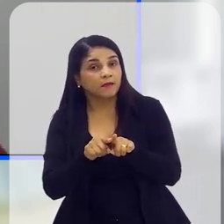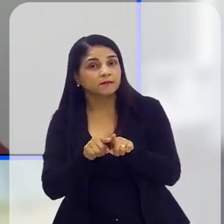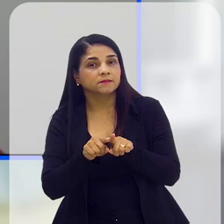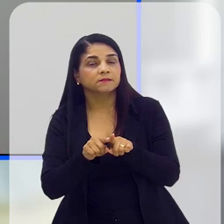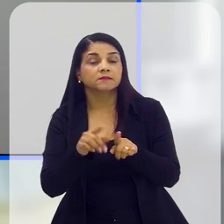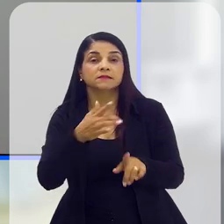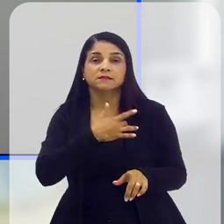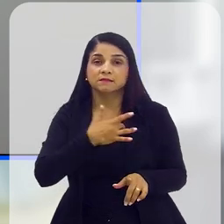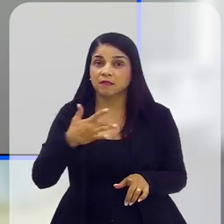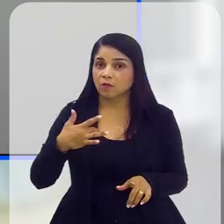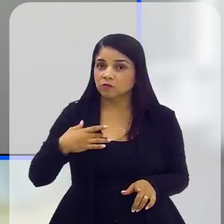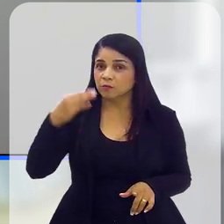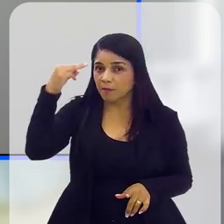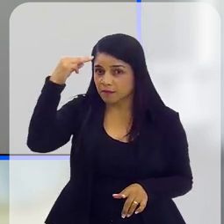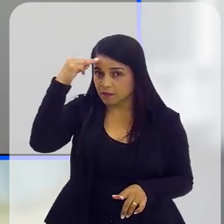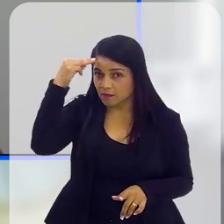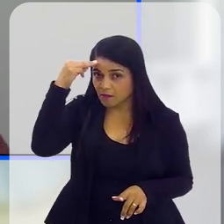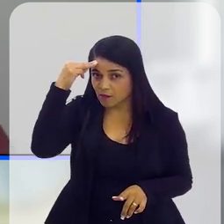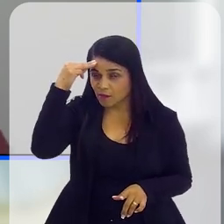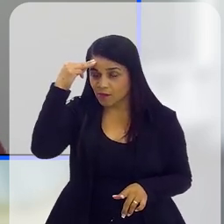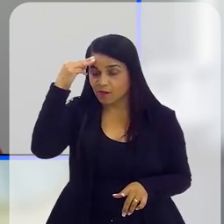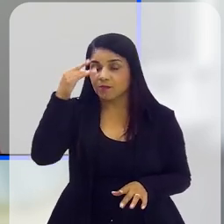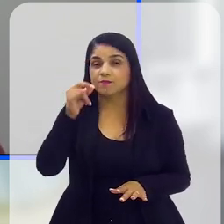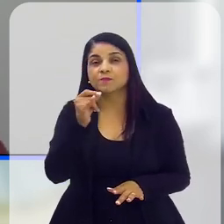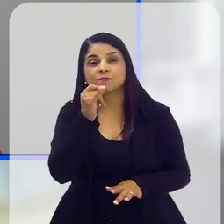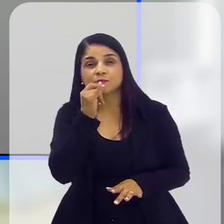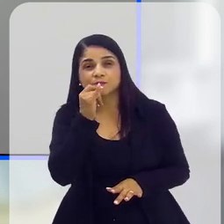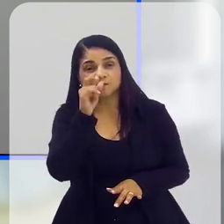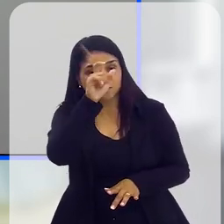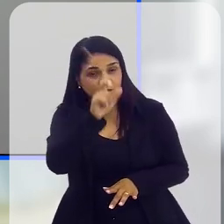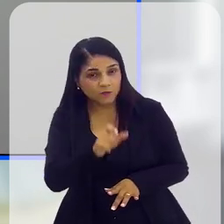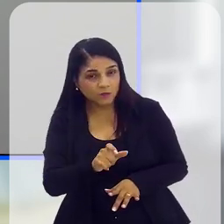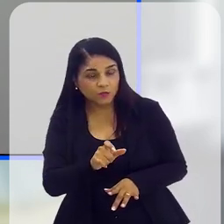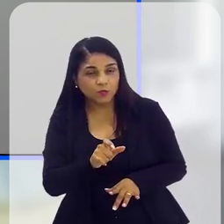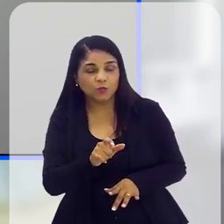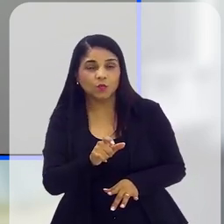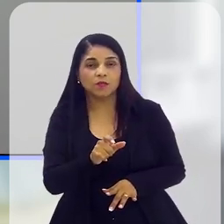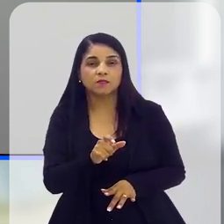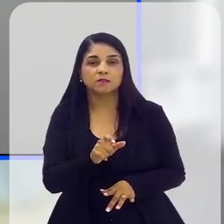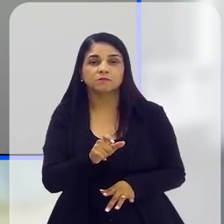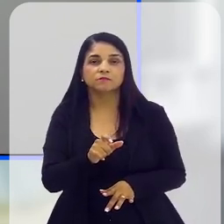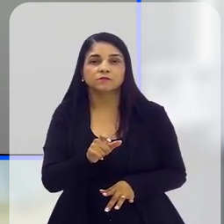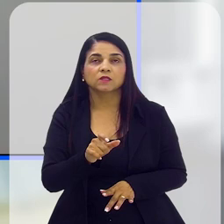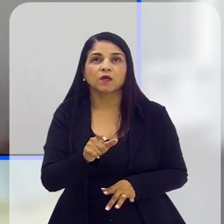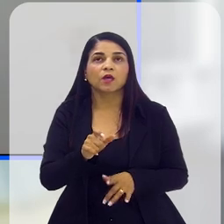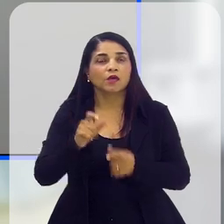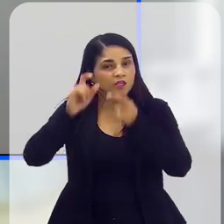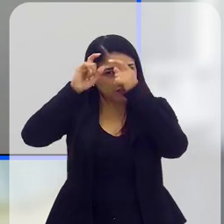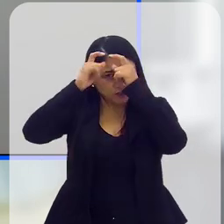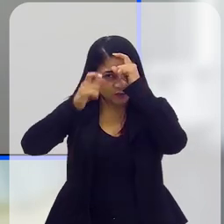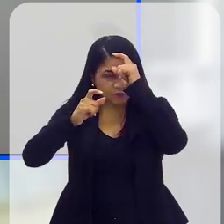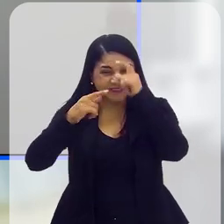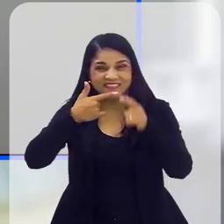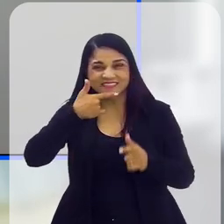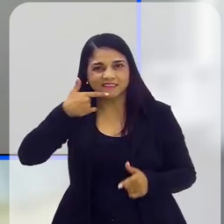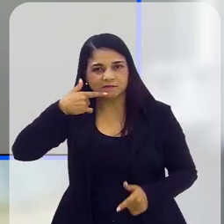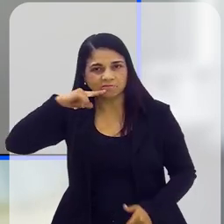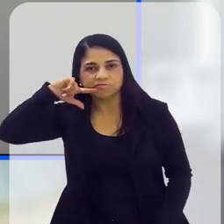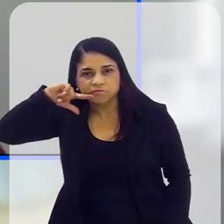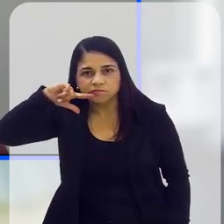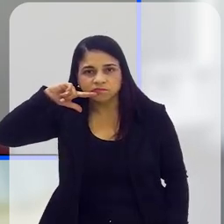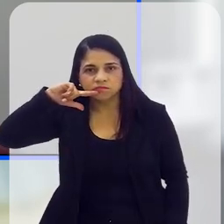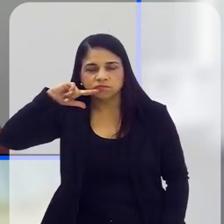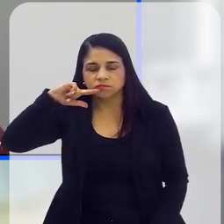saúde mental. Ou seja, uma pessoa que tem um histórico de transtorno bipolar na